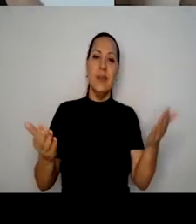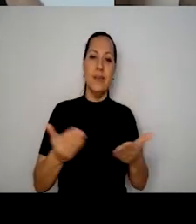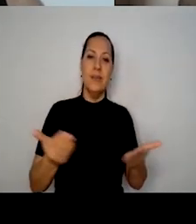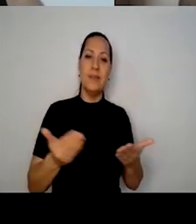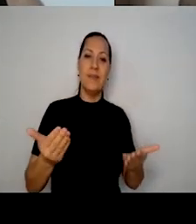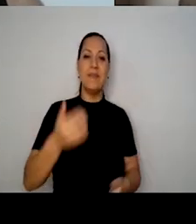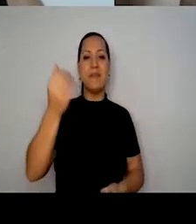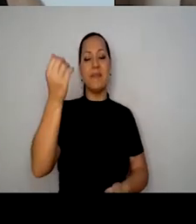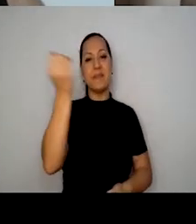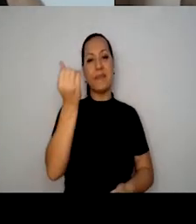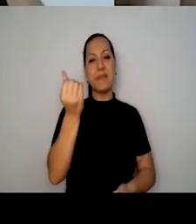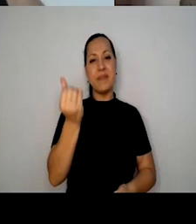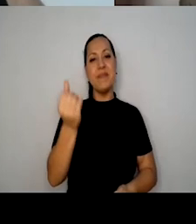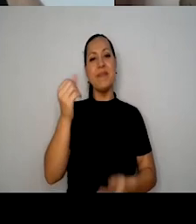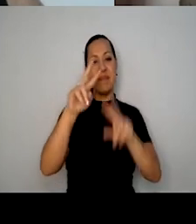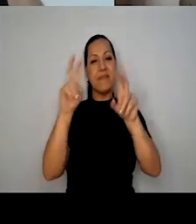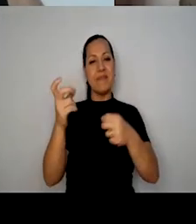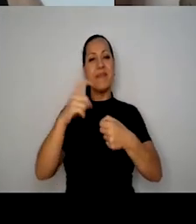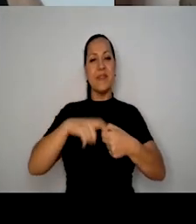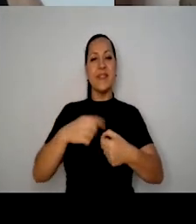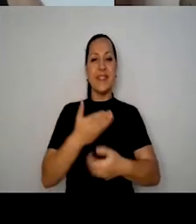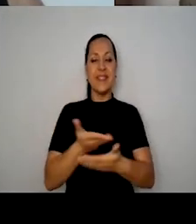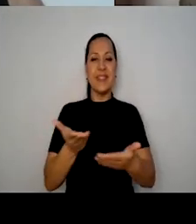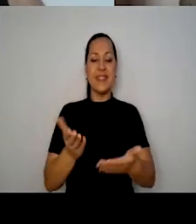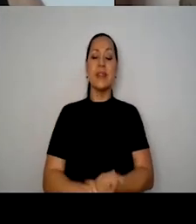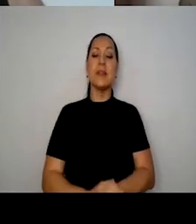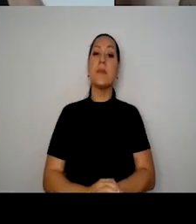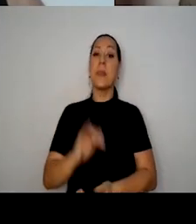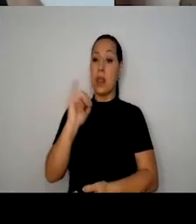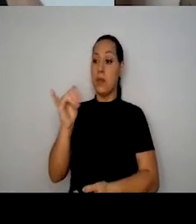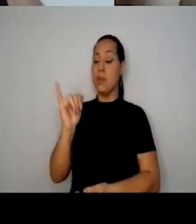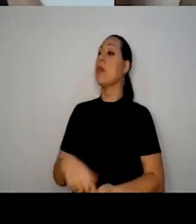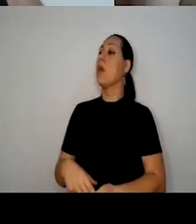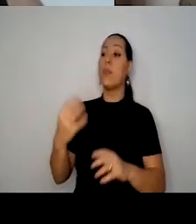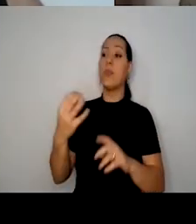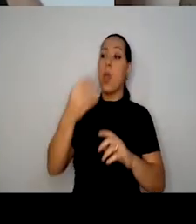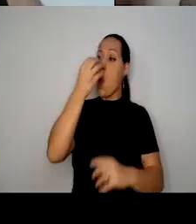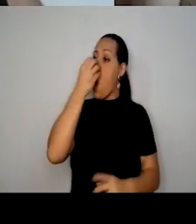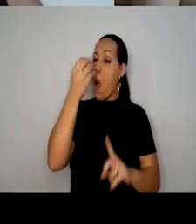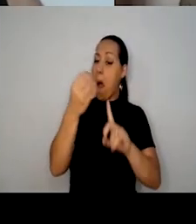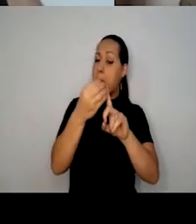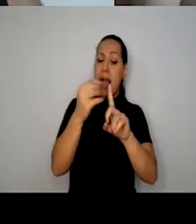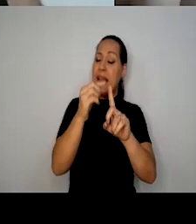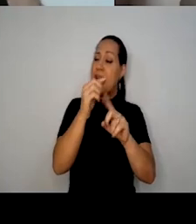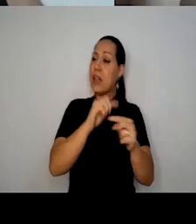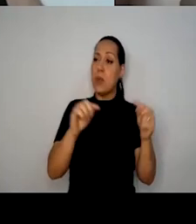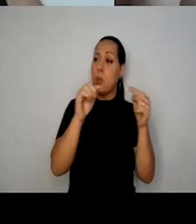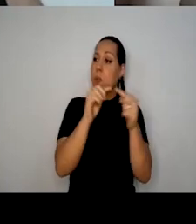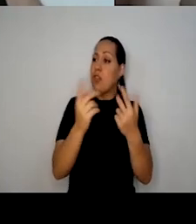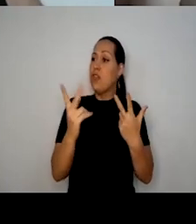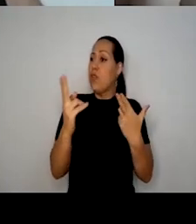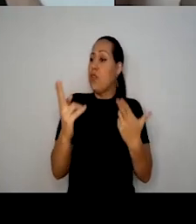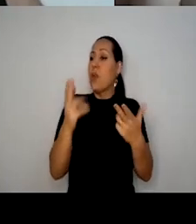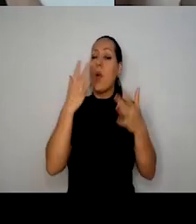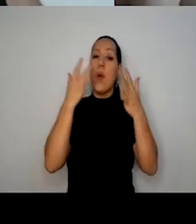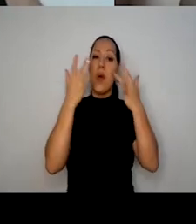retomar esse assunto, né? Eu estava dizendo para ela, o palhaço tem a mesma função que tinha tragédia grega para os